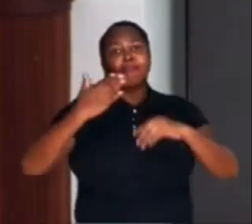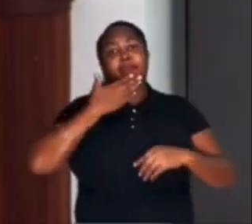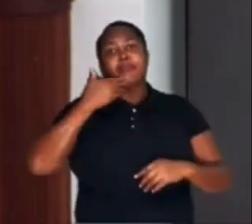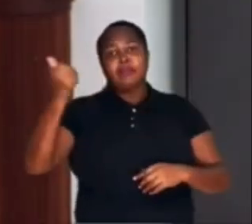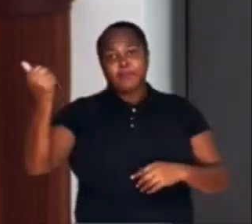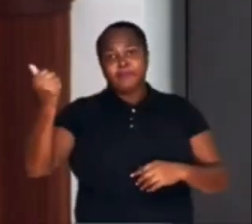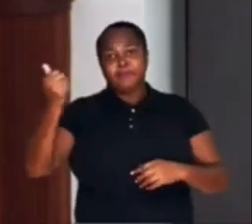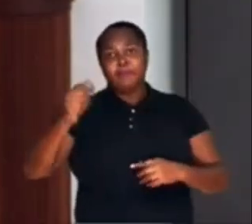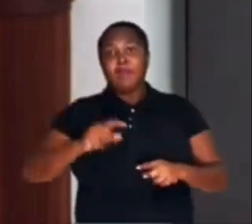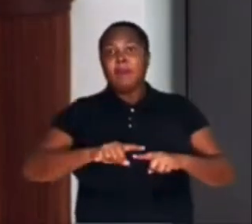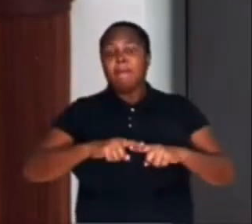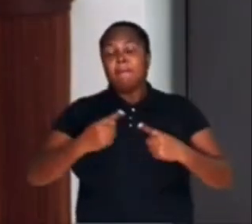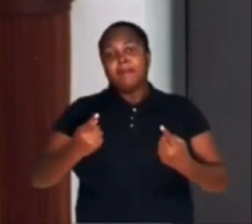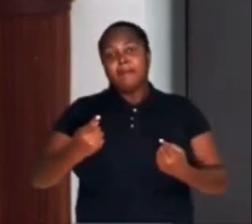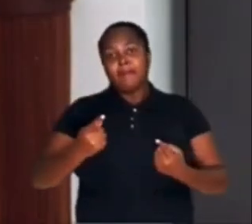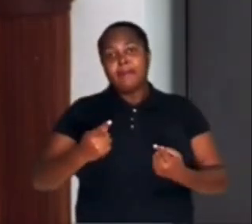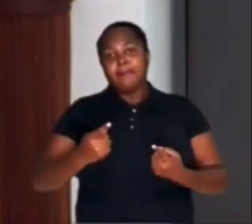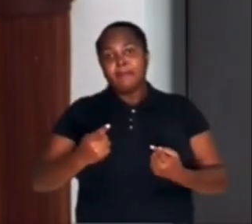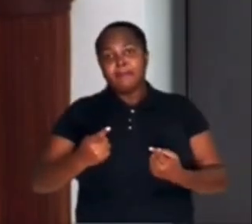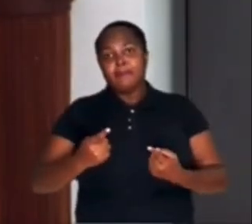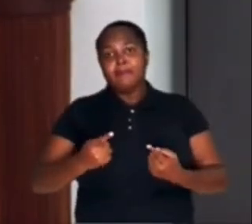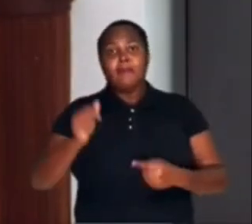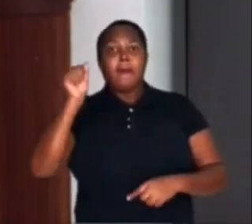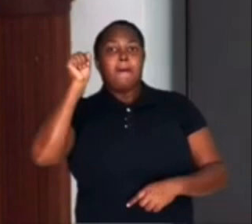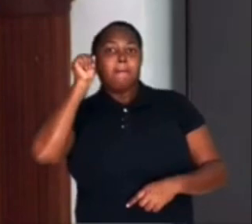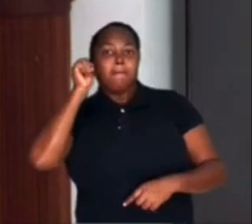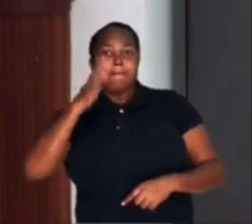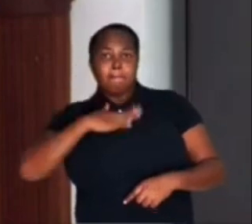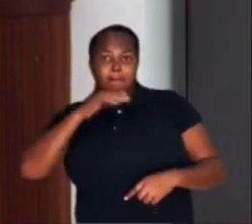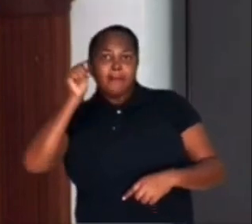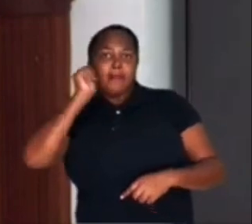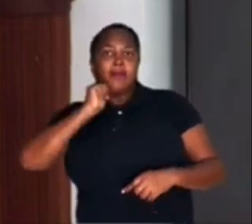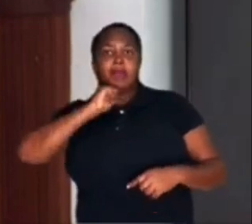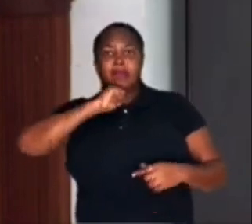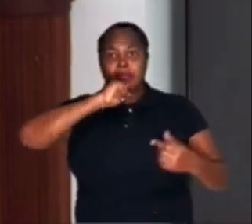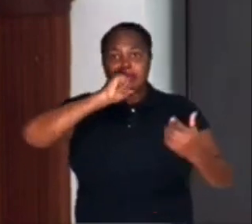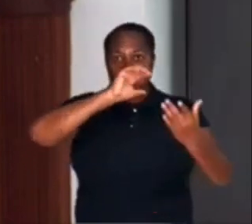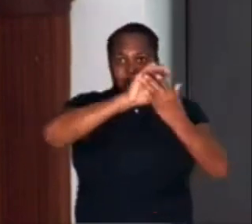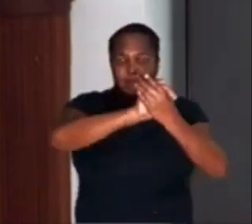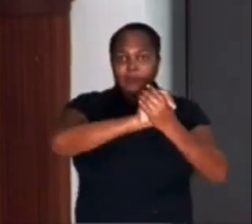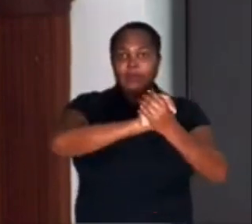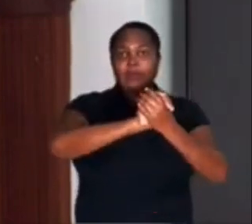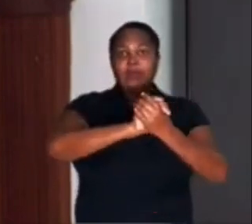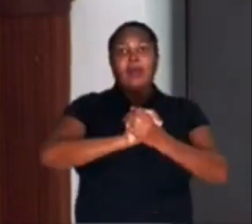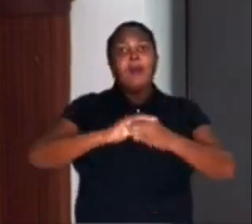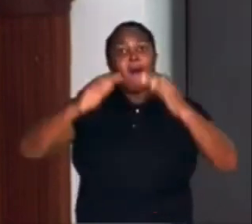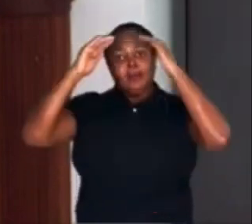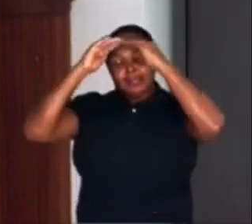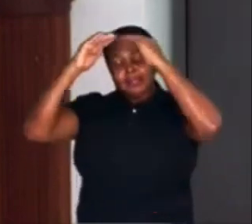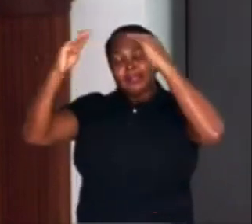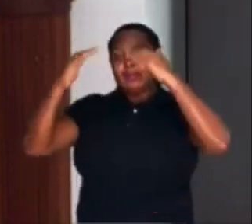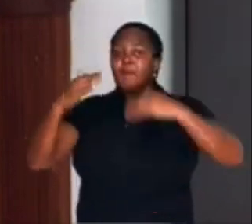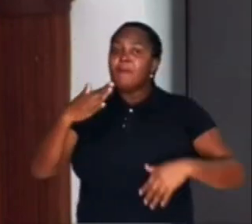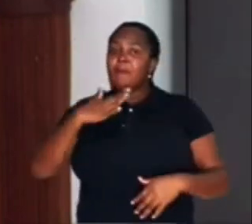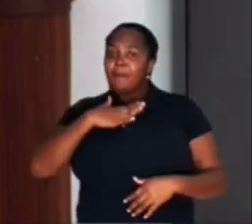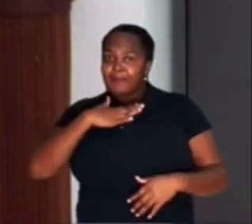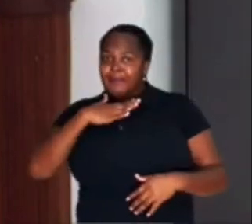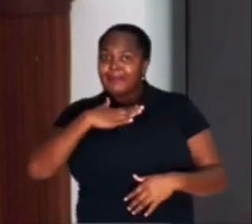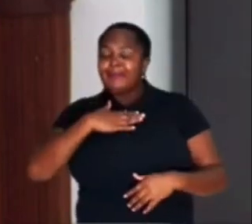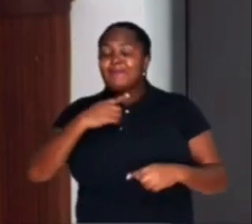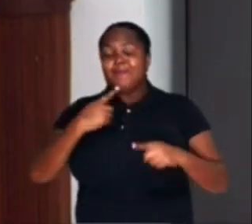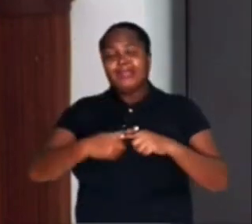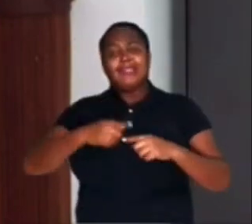e ela atendeu o meu pedido e também o desejo dela que nasceu em Salvador, porque nós havíamos